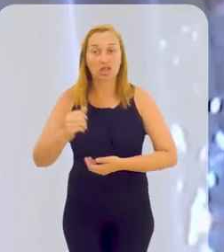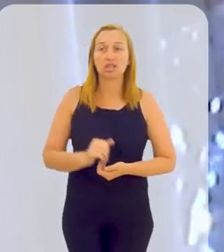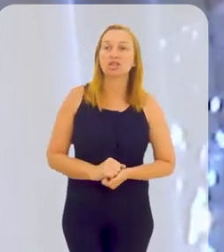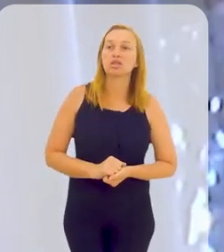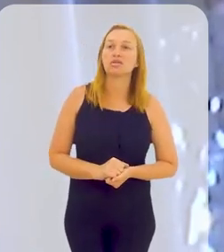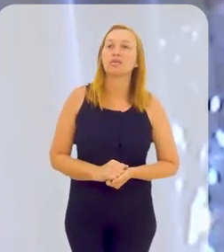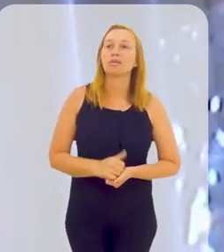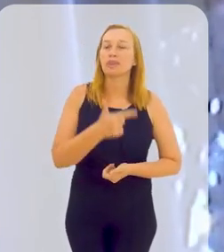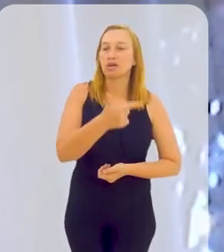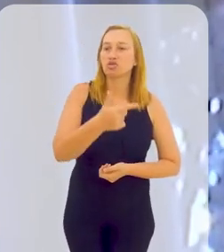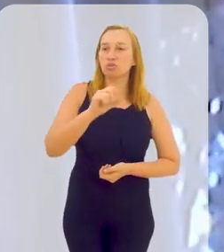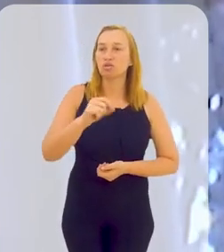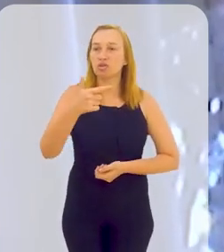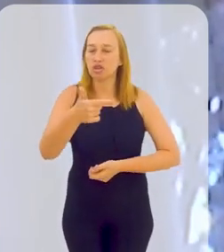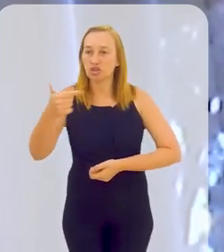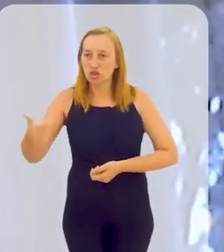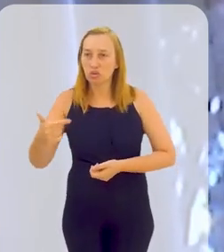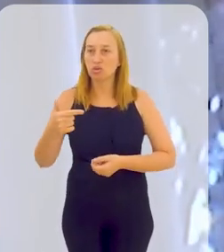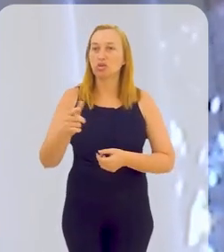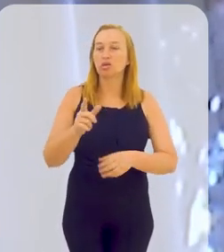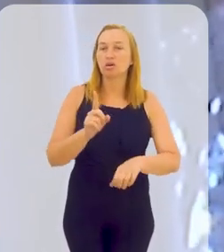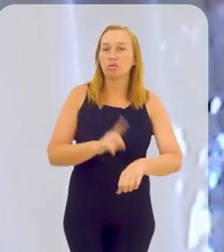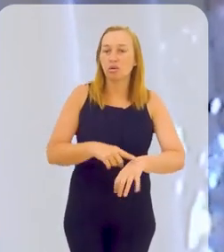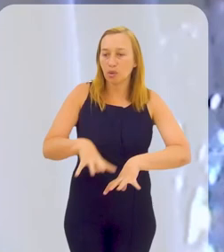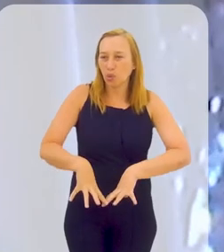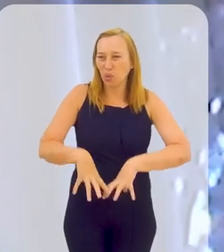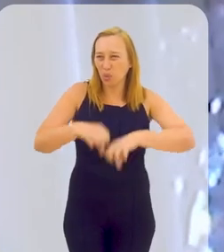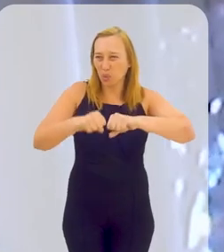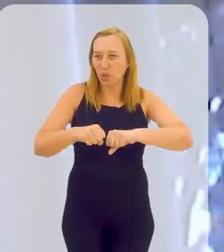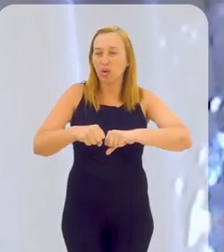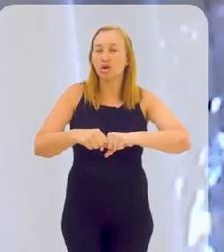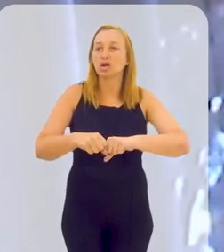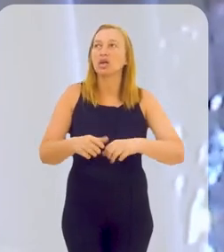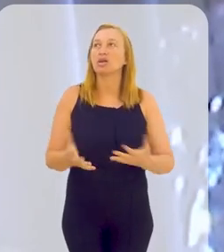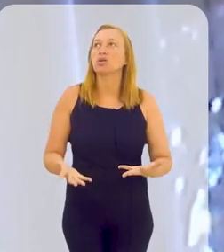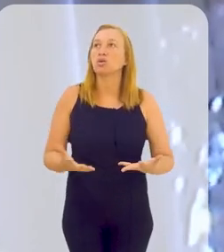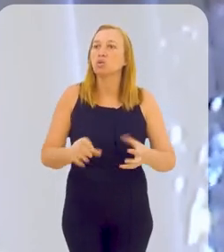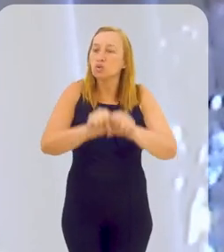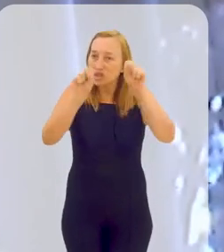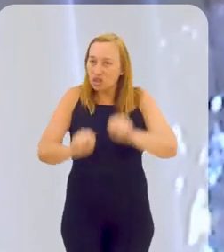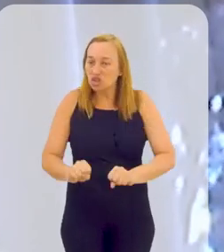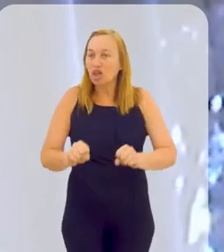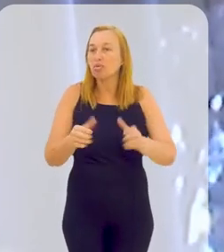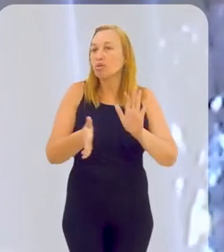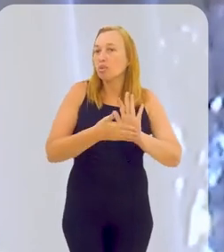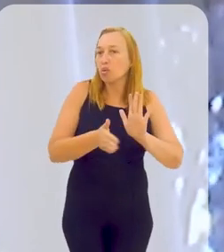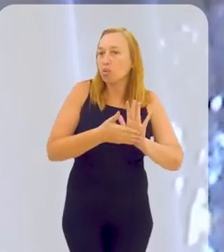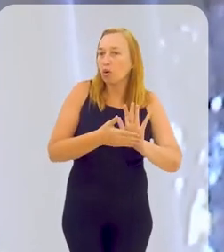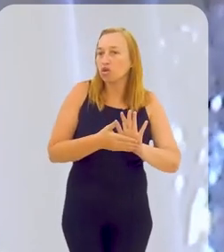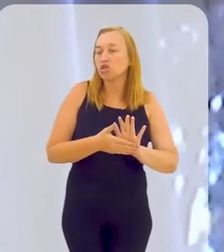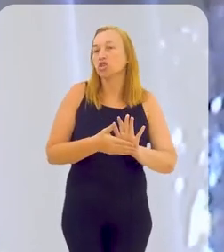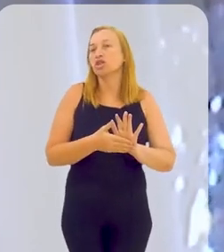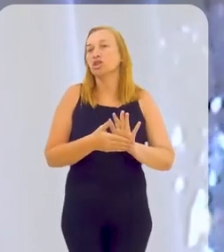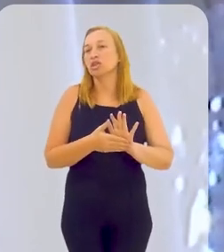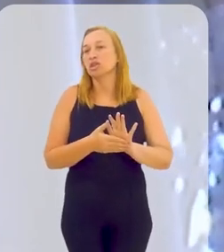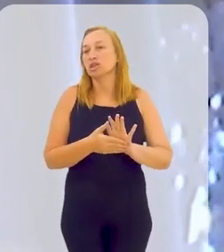esse de 2022 foi sobre captações de tempo seco, que é o sistema que está sendo proposto de interceptores